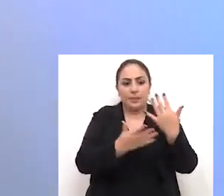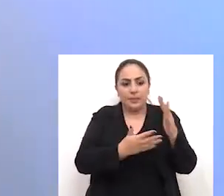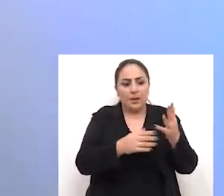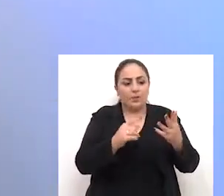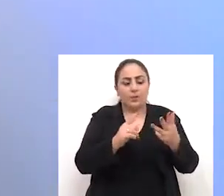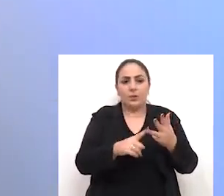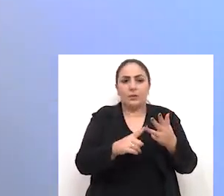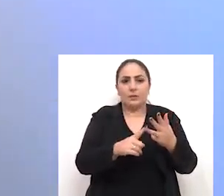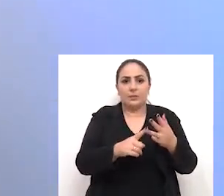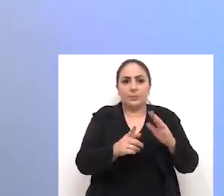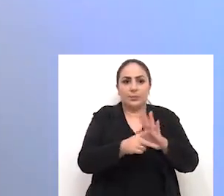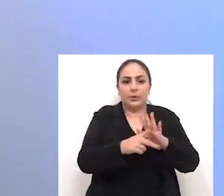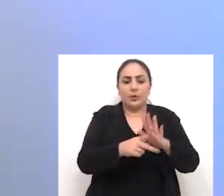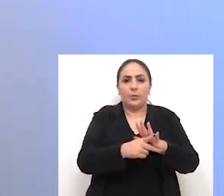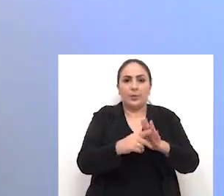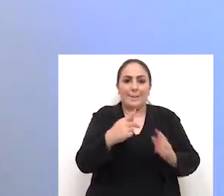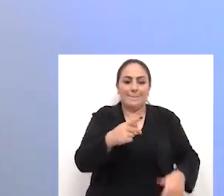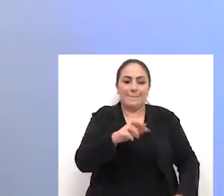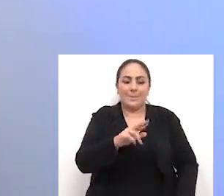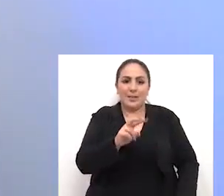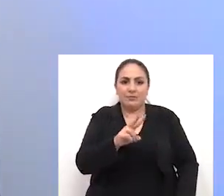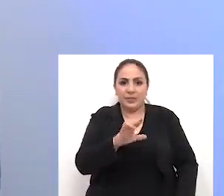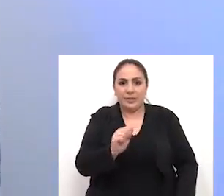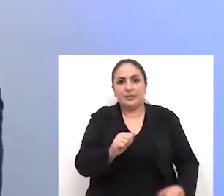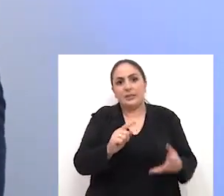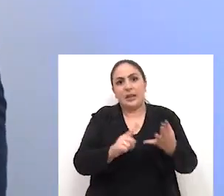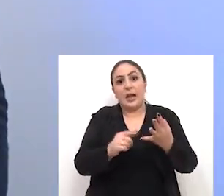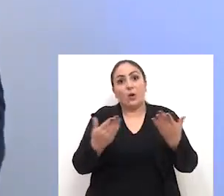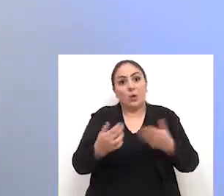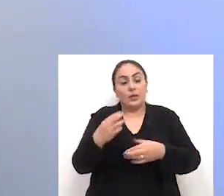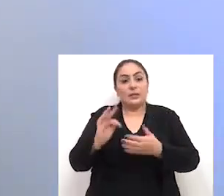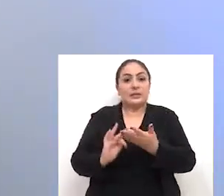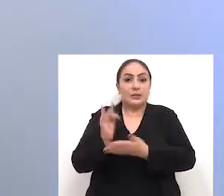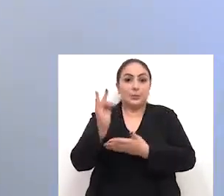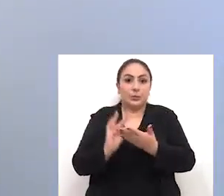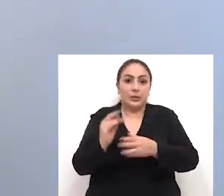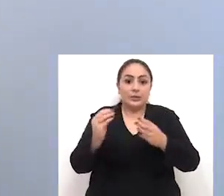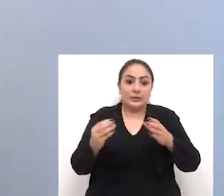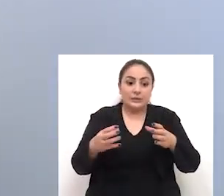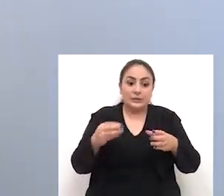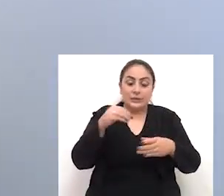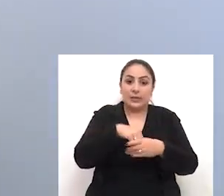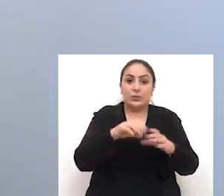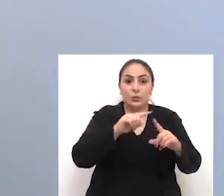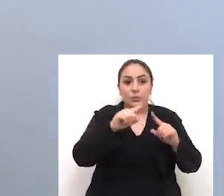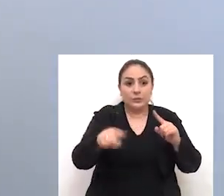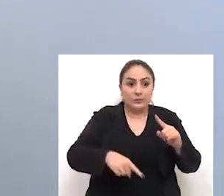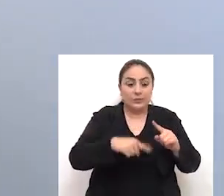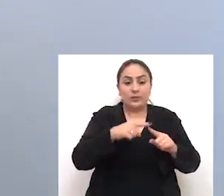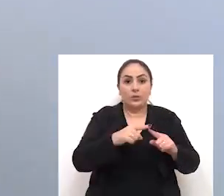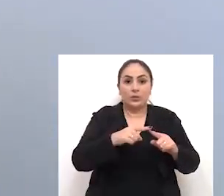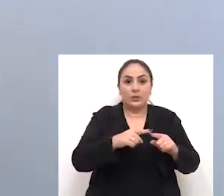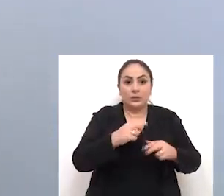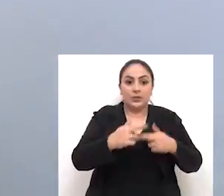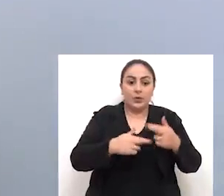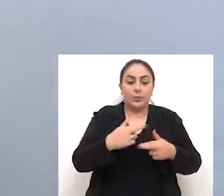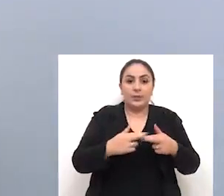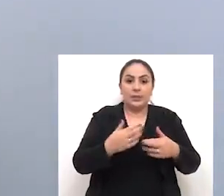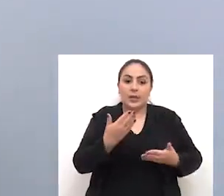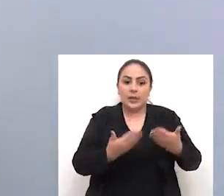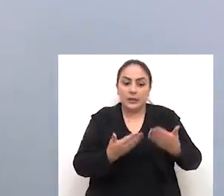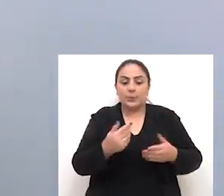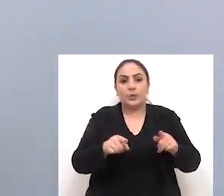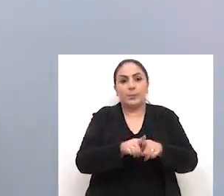reforma das carreiras e da Previdência, e agora a reforma tributária dentro de um ciclo de reformas de equilíbrio e